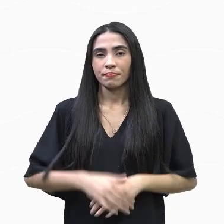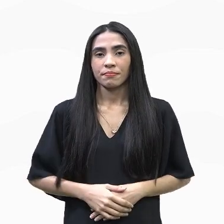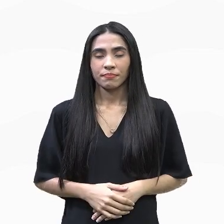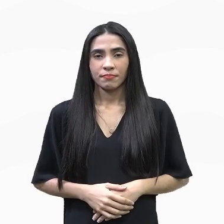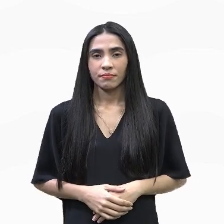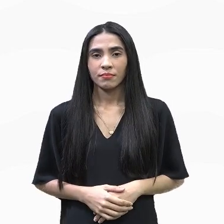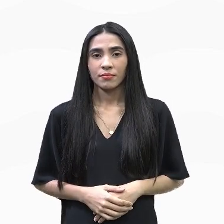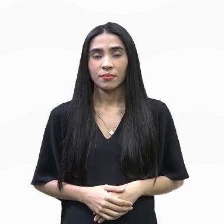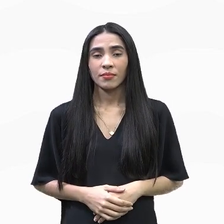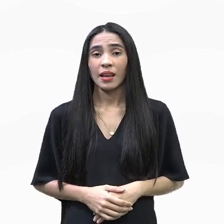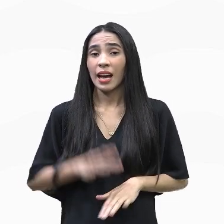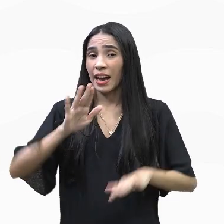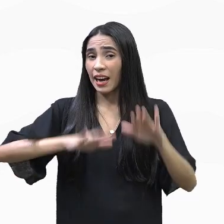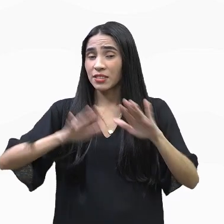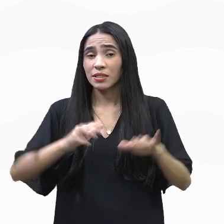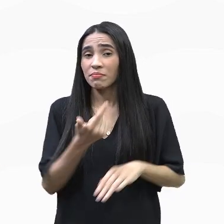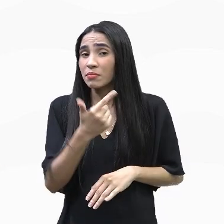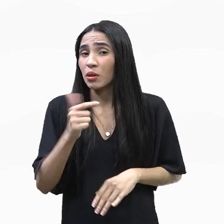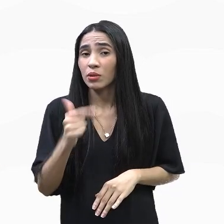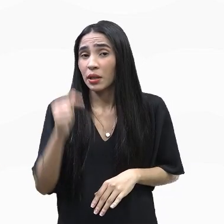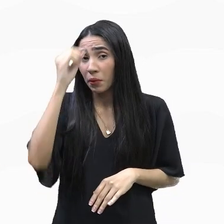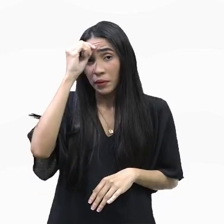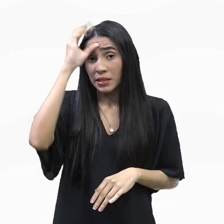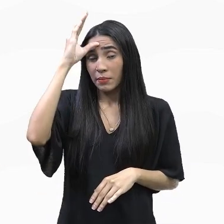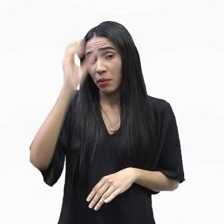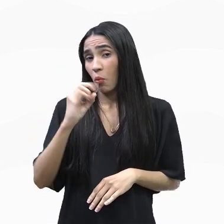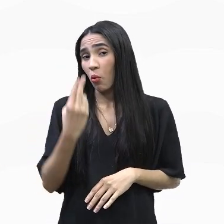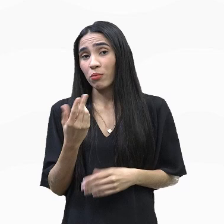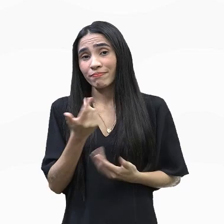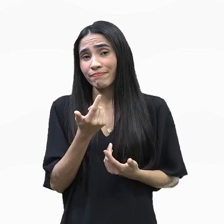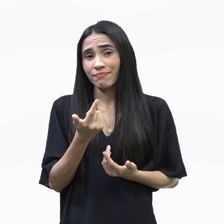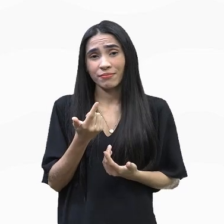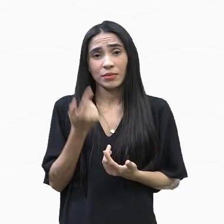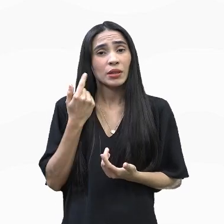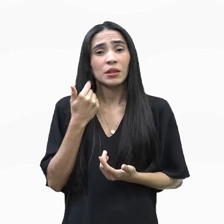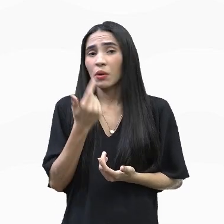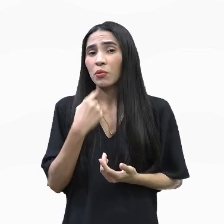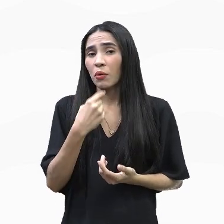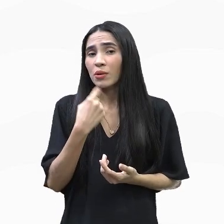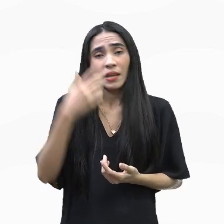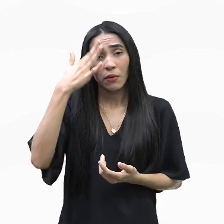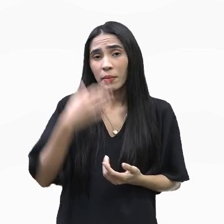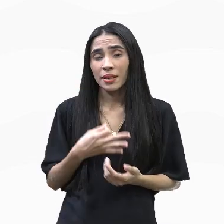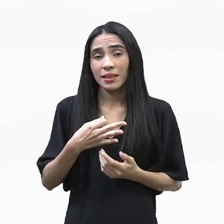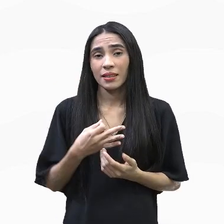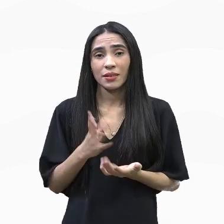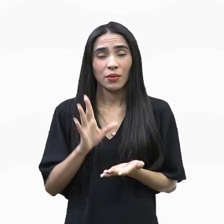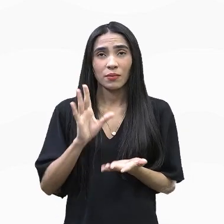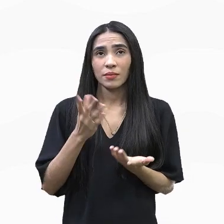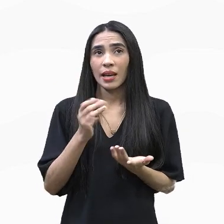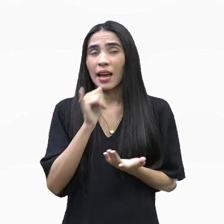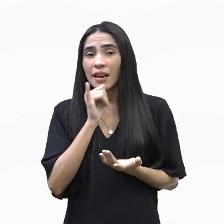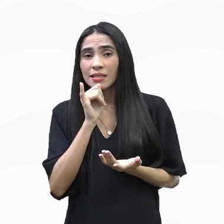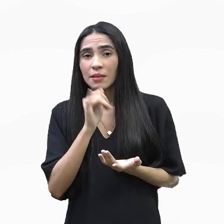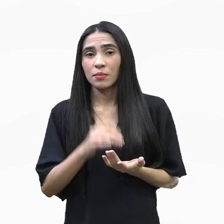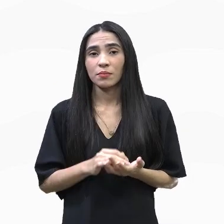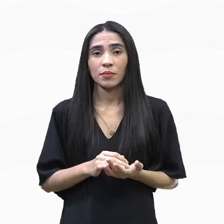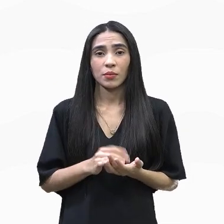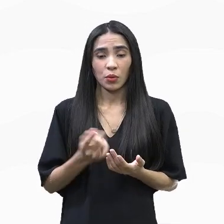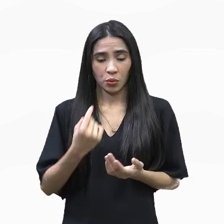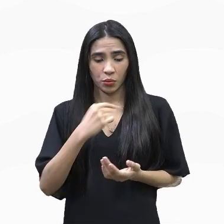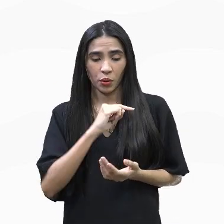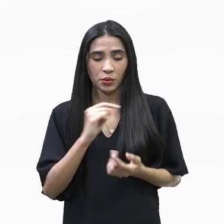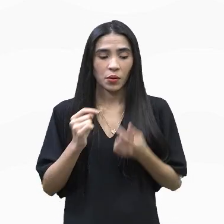nós desconhecemos ou não compreendemos. Isso é muito interessante. O fato de sermos homem